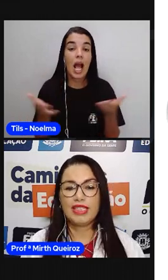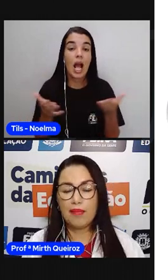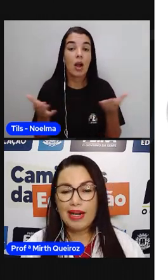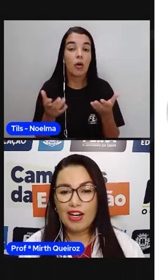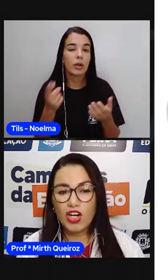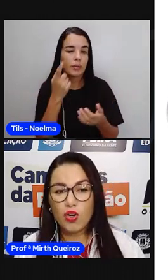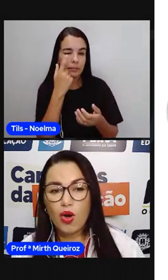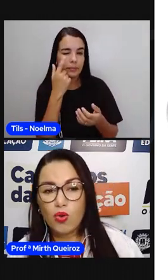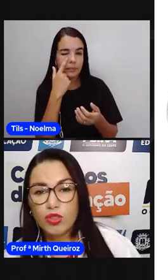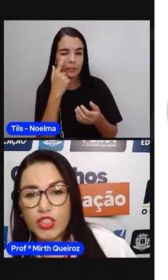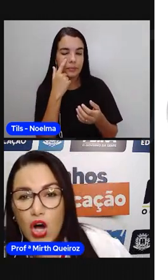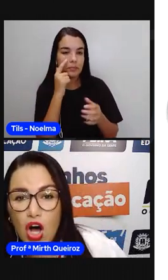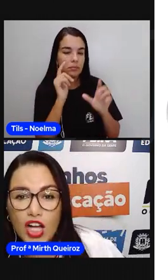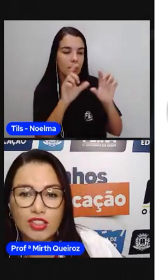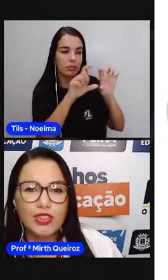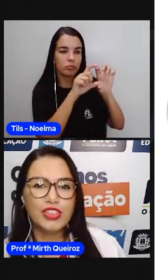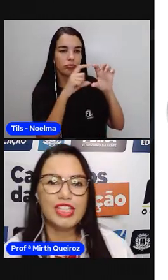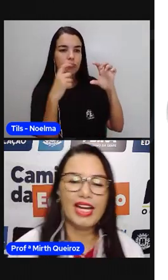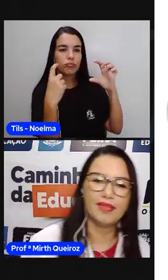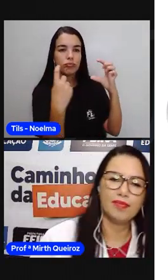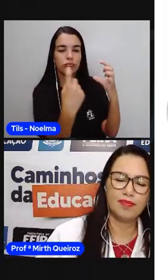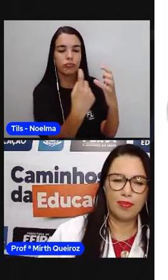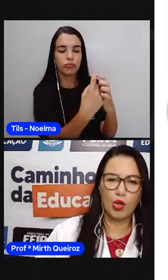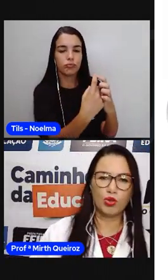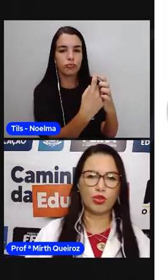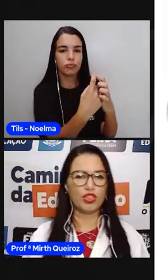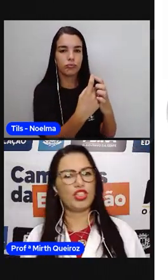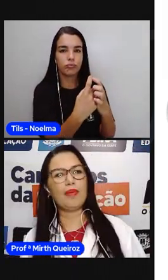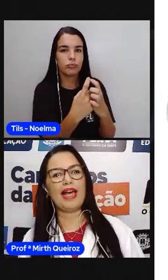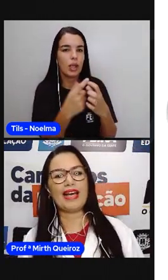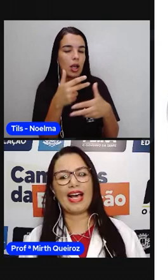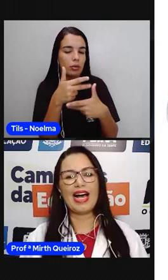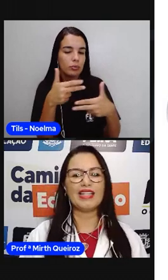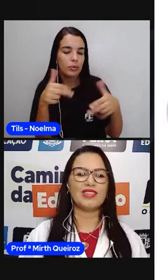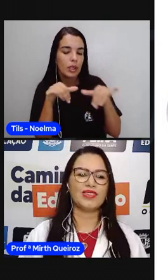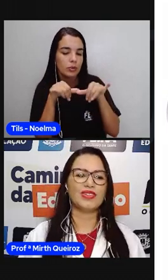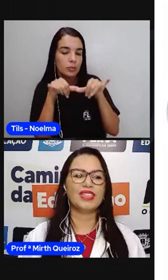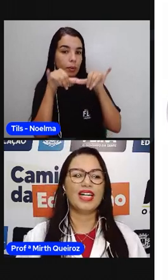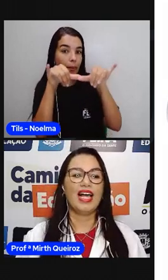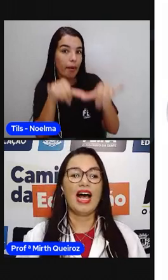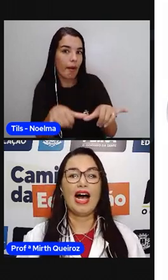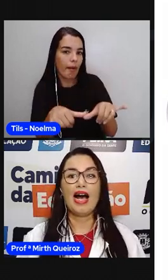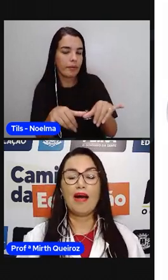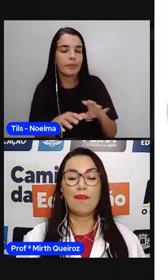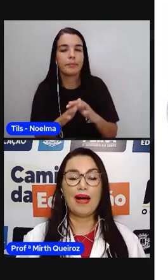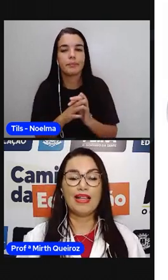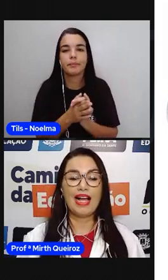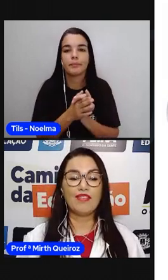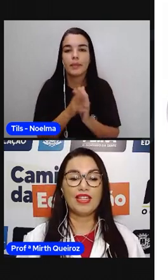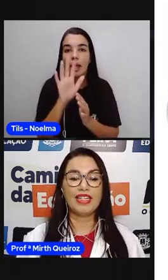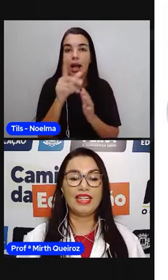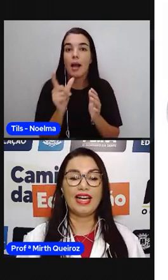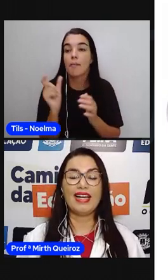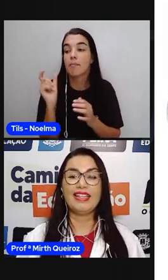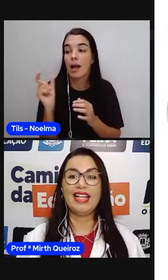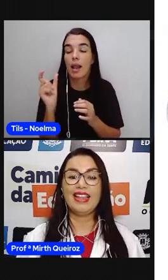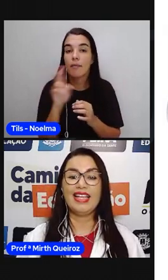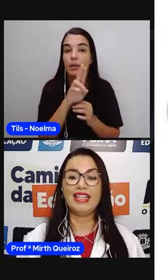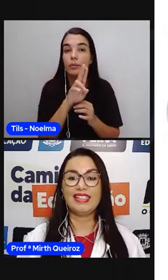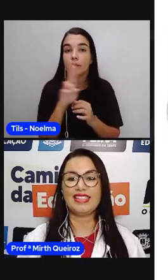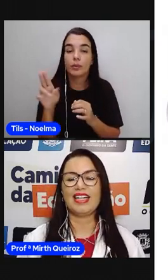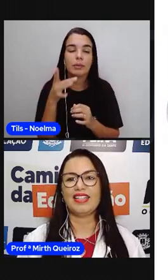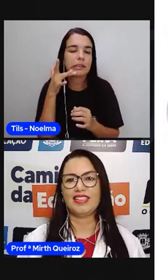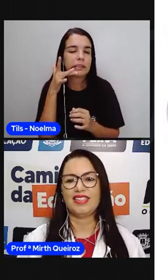Vamos trabalhar agora com alguns rótulos, né? Produtos de mercado. A palavra aí é